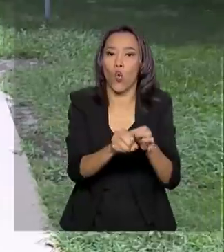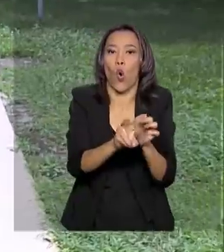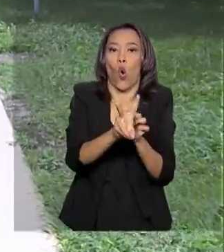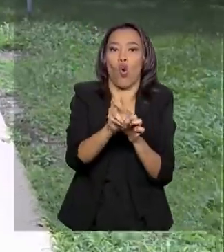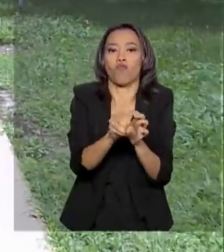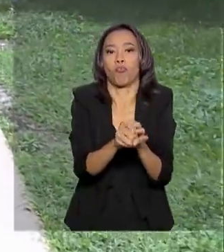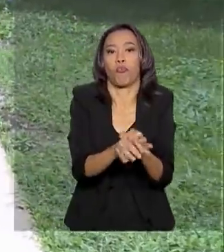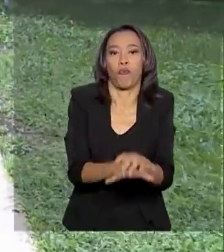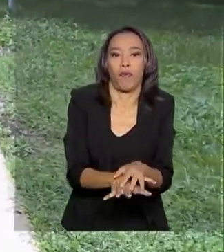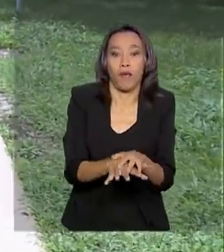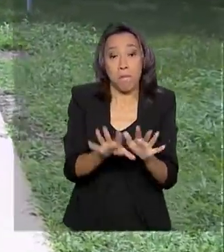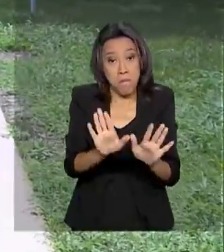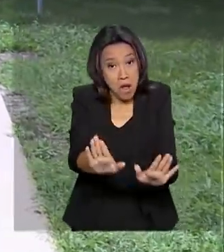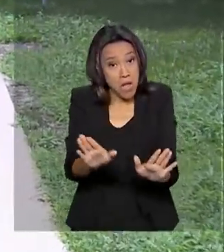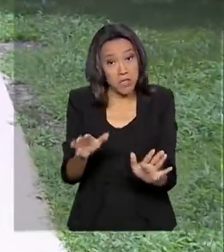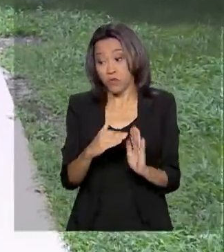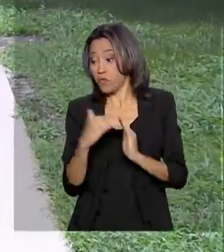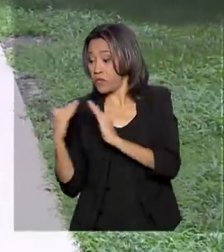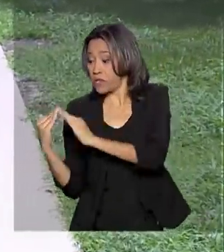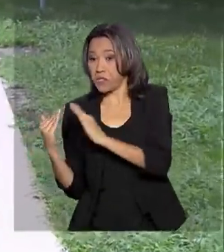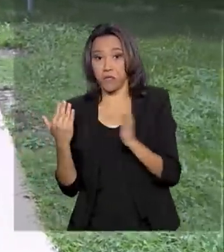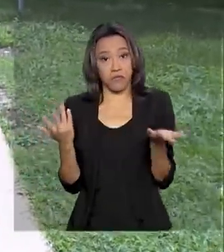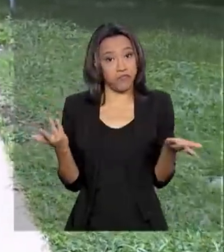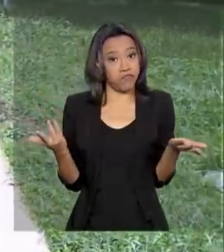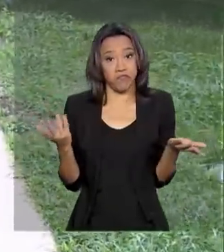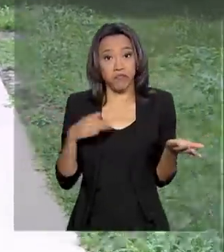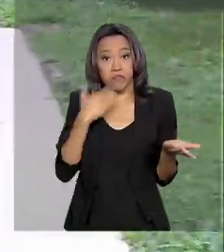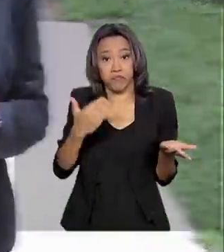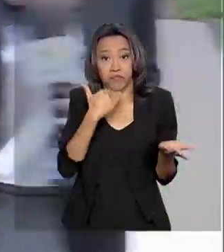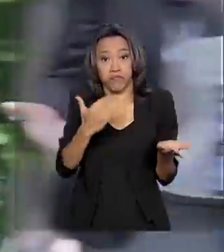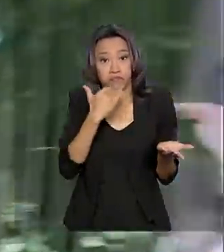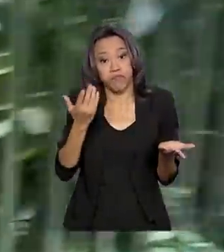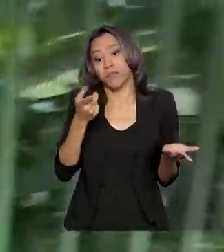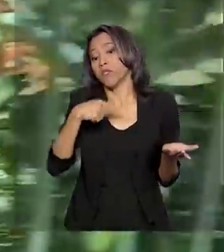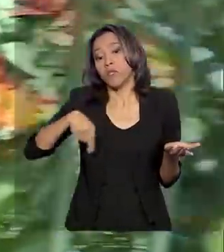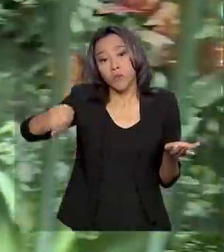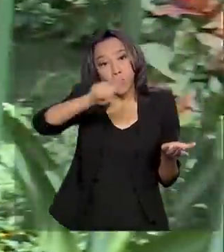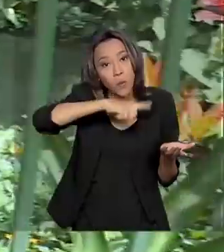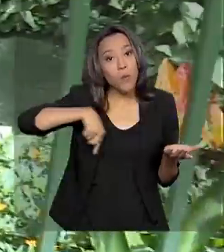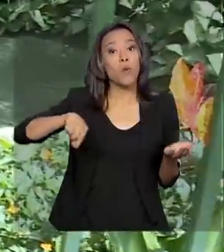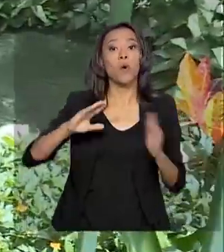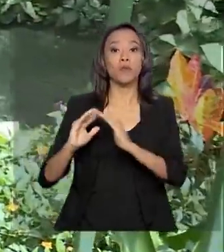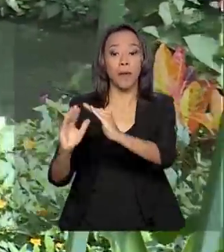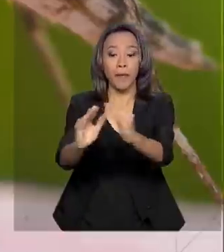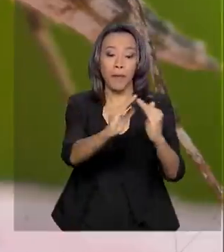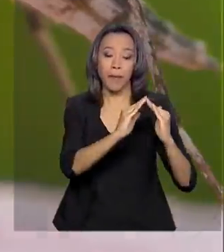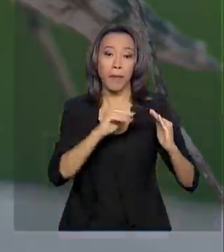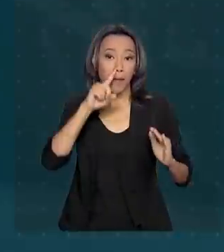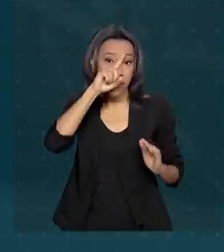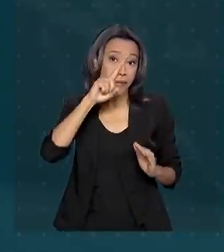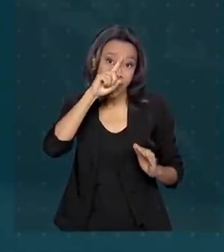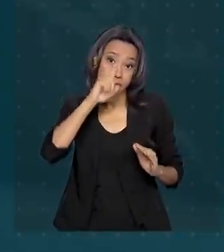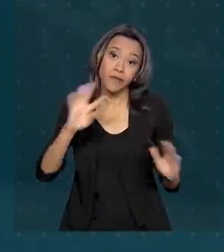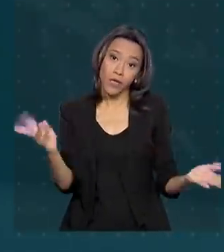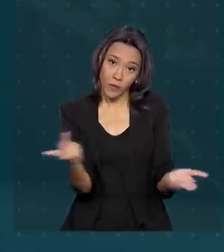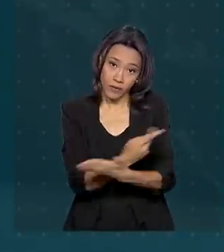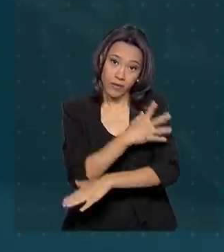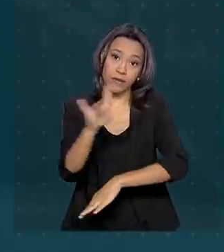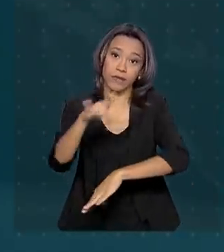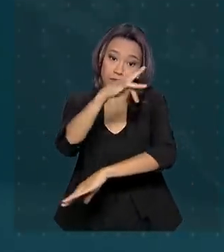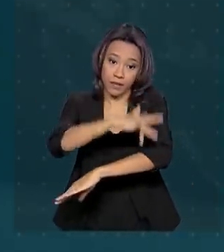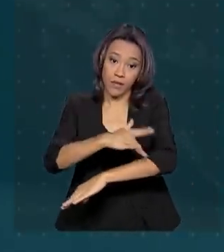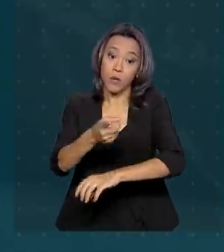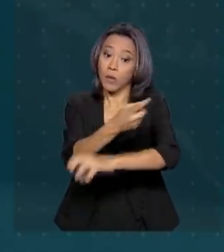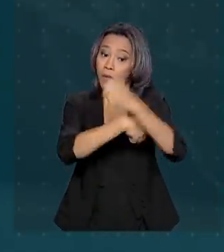o vizinho não toma os mesmos cuidados, toda a comunidade continua correndo risco de ter dengue. Só no ano passado, foram